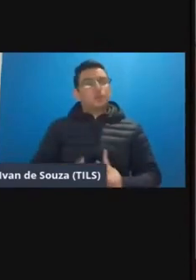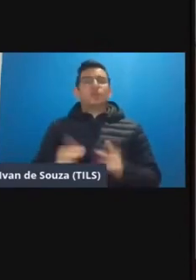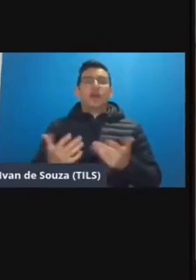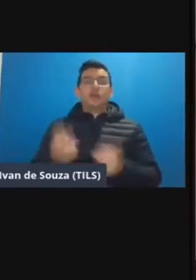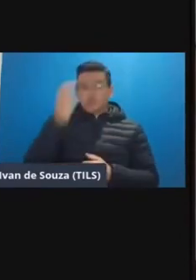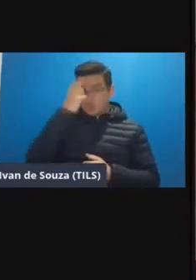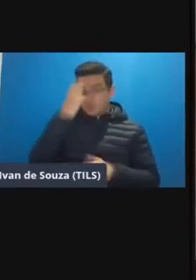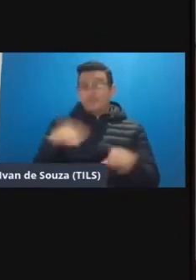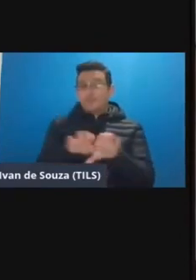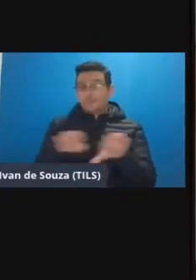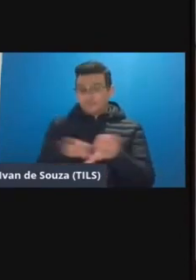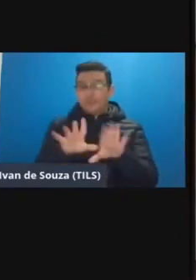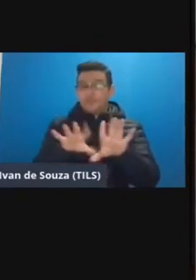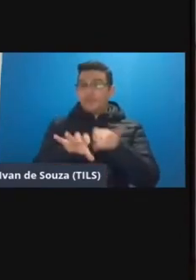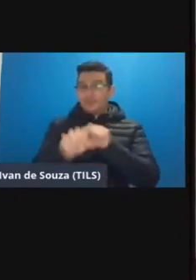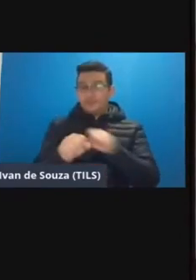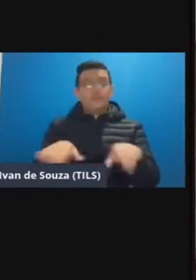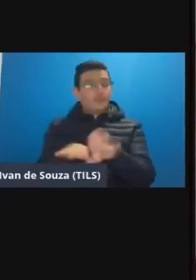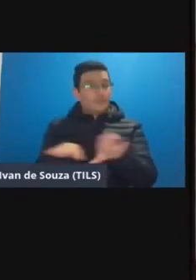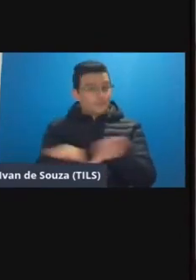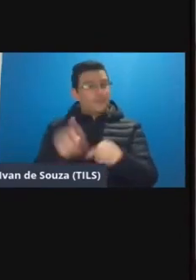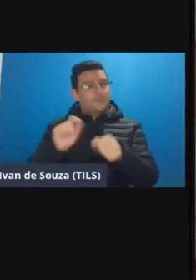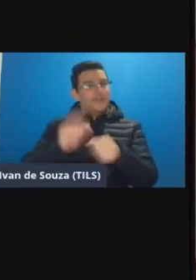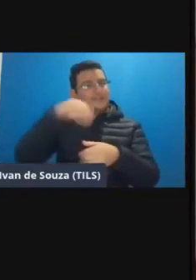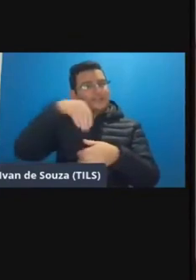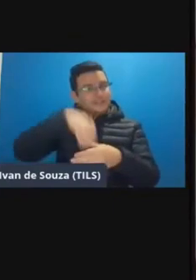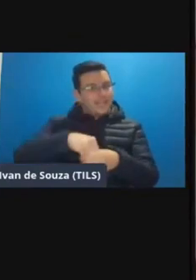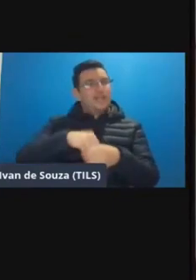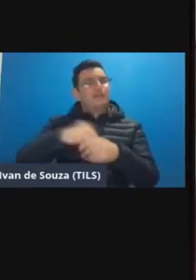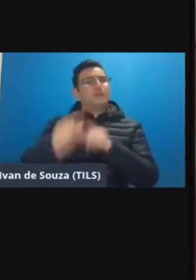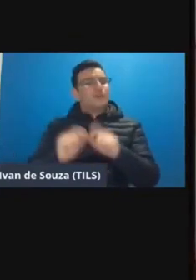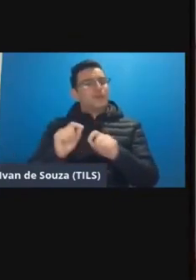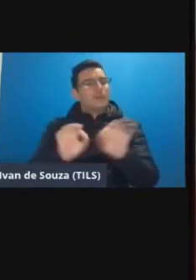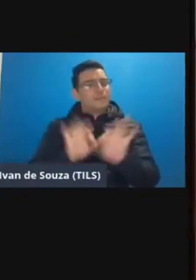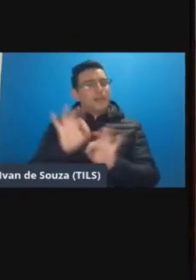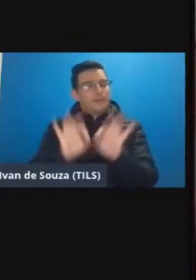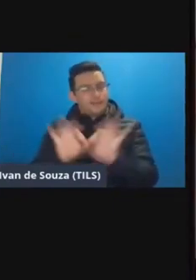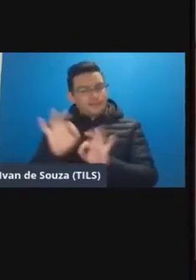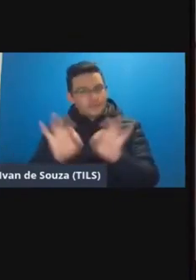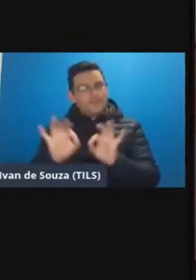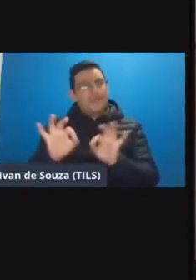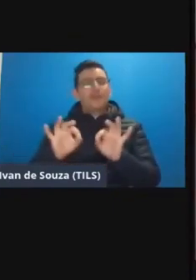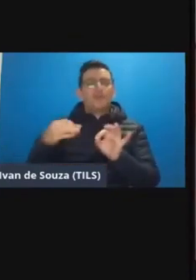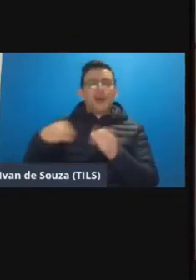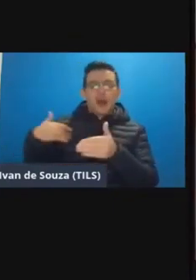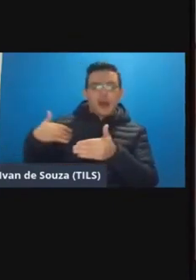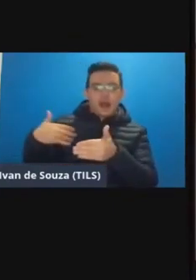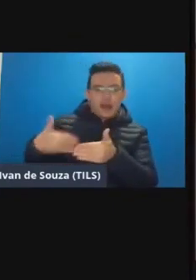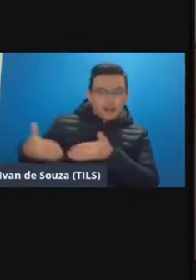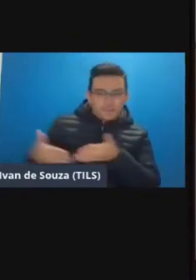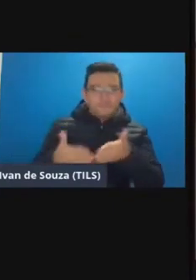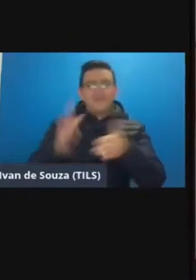cultura isso também é formativo isso também faz parte desse planejamento daquele percurso de